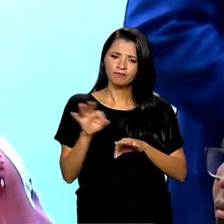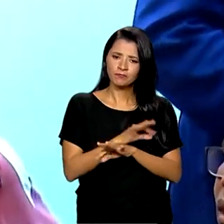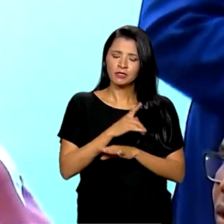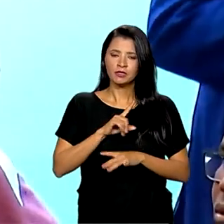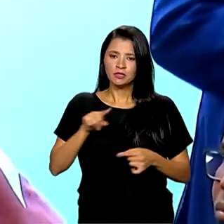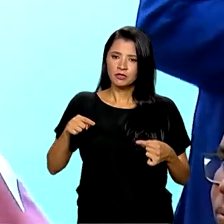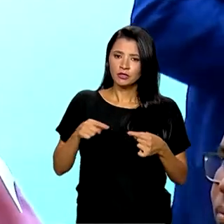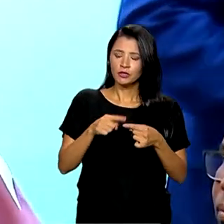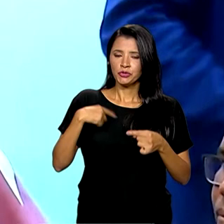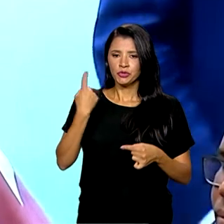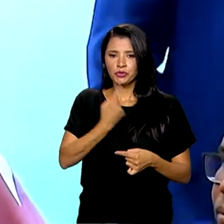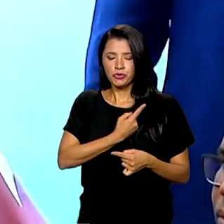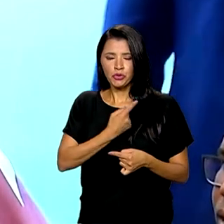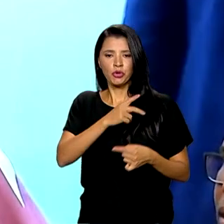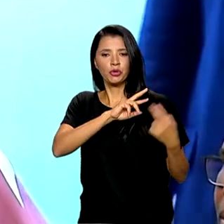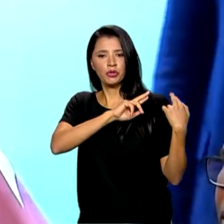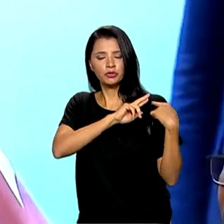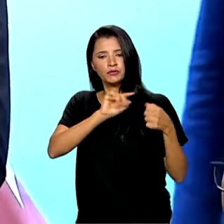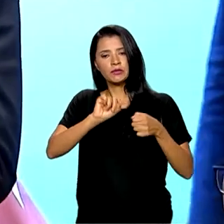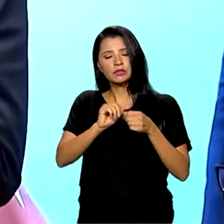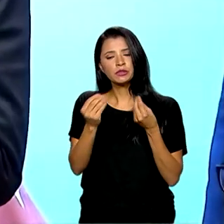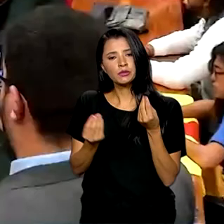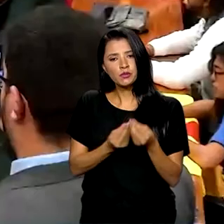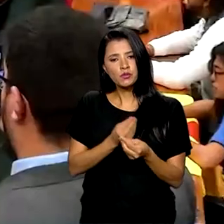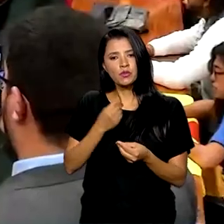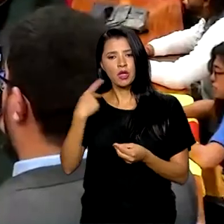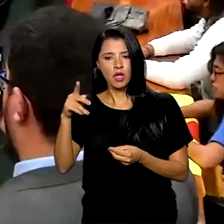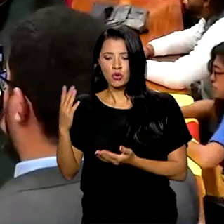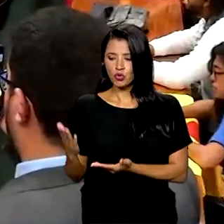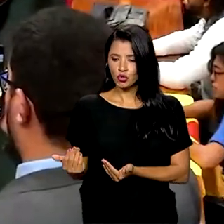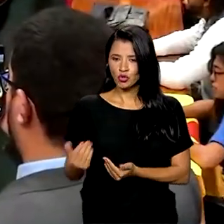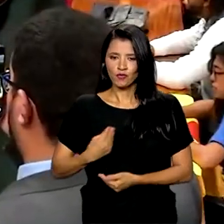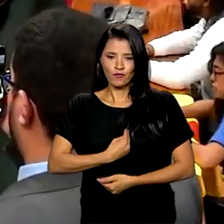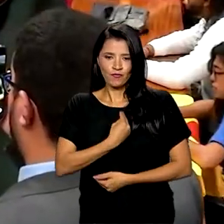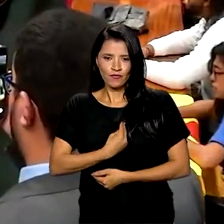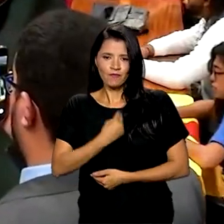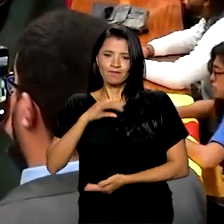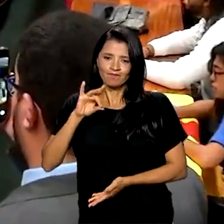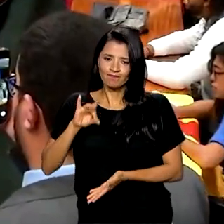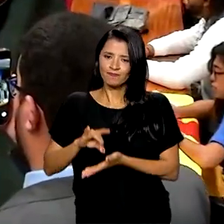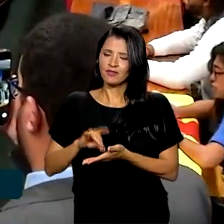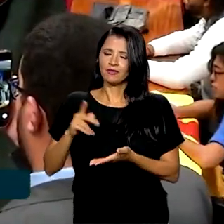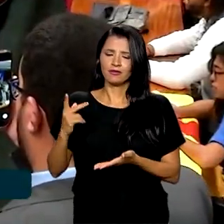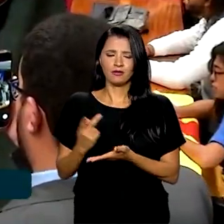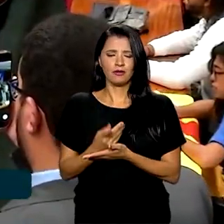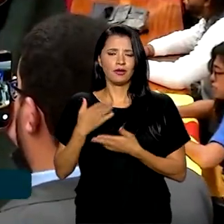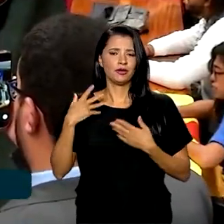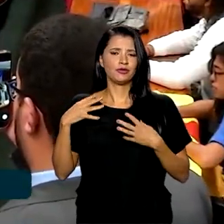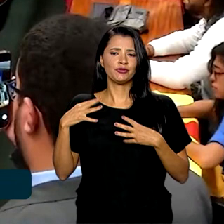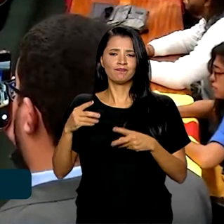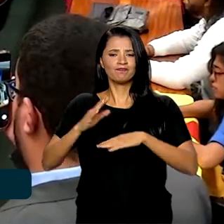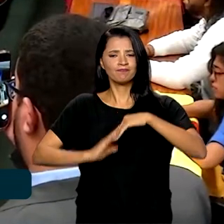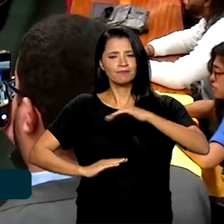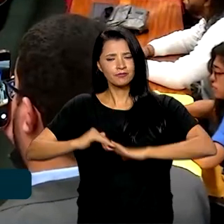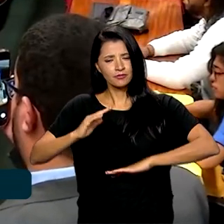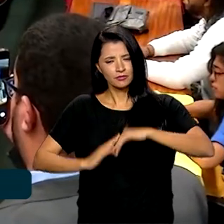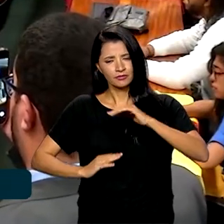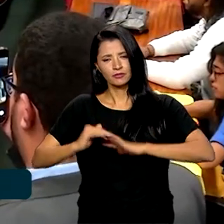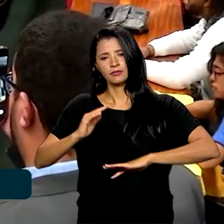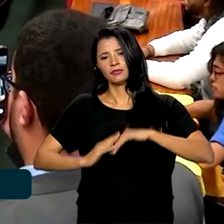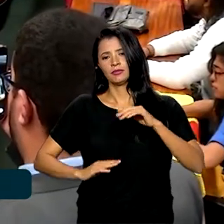missão de fazer com que o Juventude Viva seja uma realidade prática na